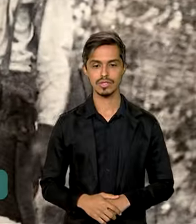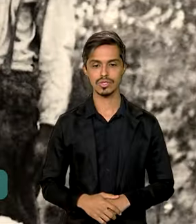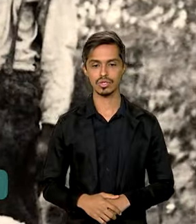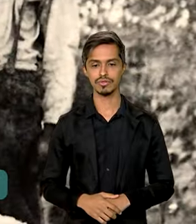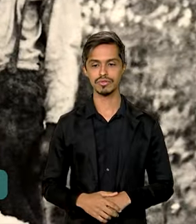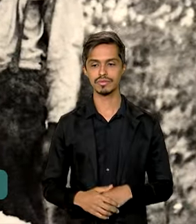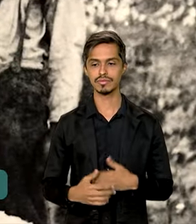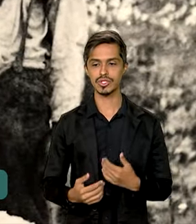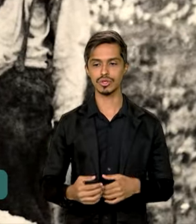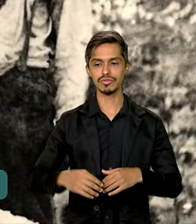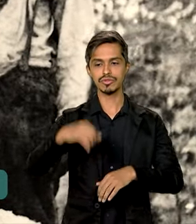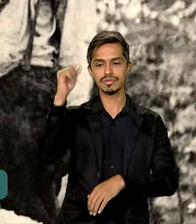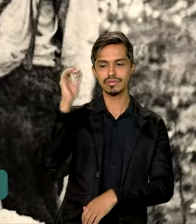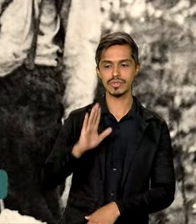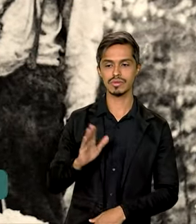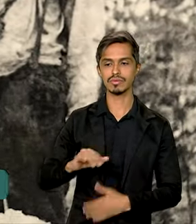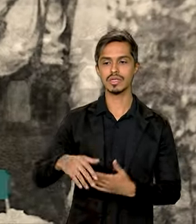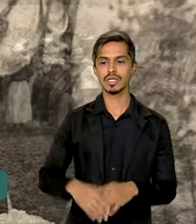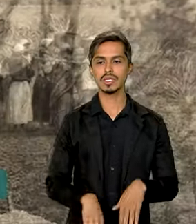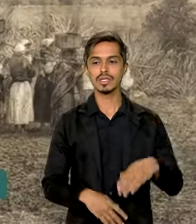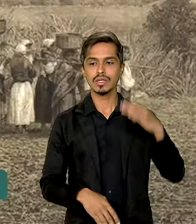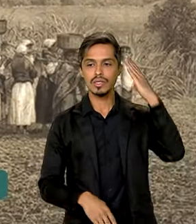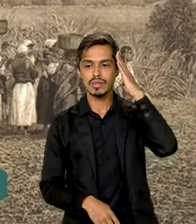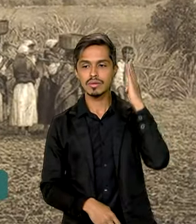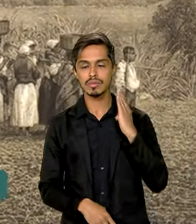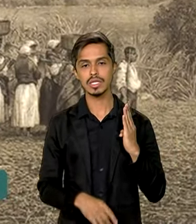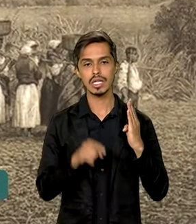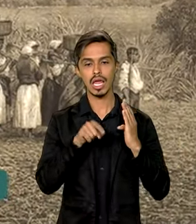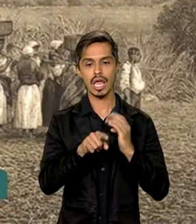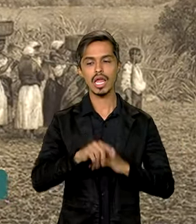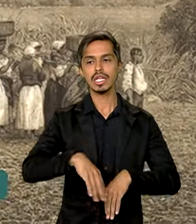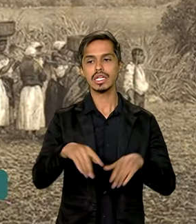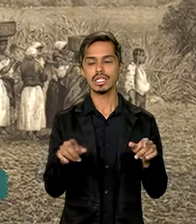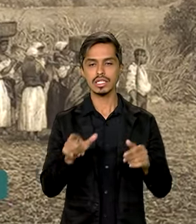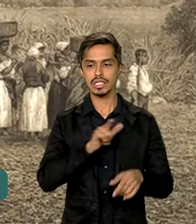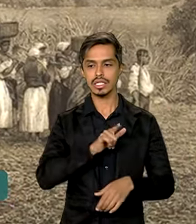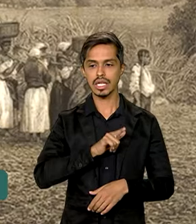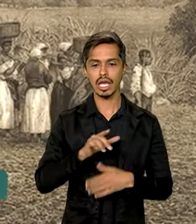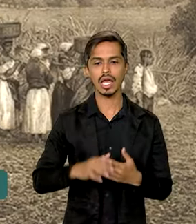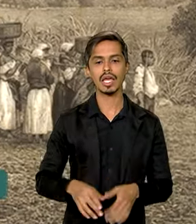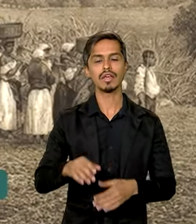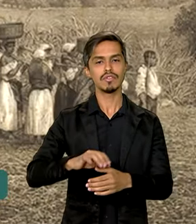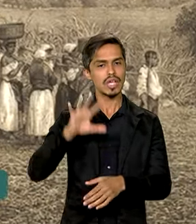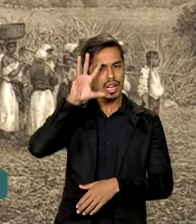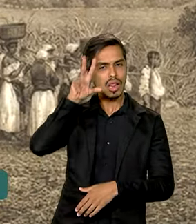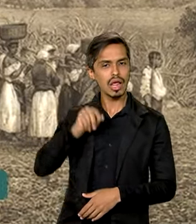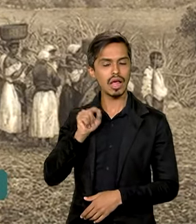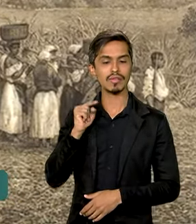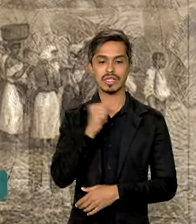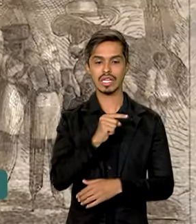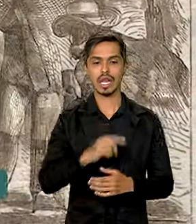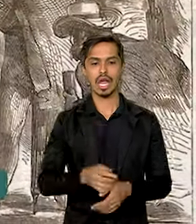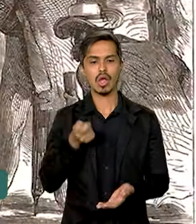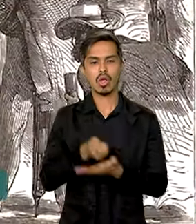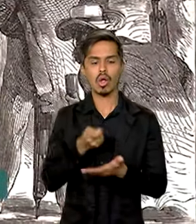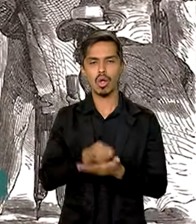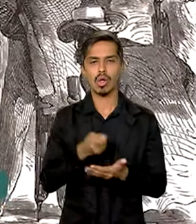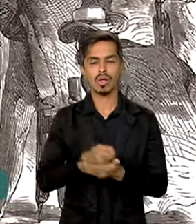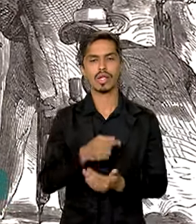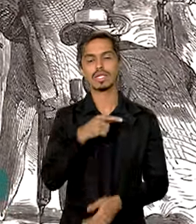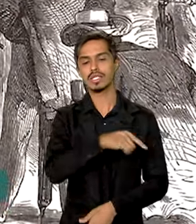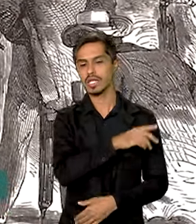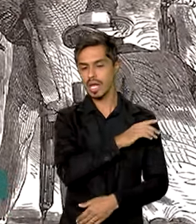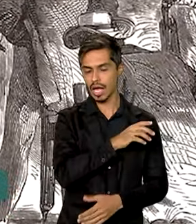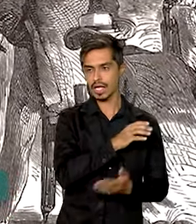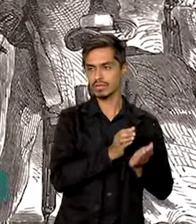Brasil e Benin têm um forte passado em comum. Foi de lá que muitos africanos escravizados foram forçados a embarcar para o